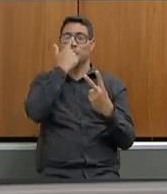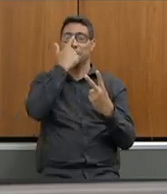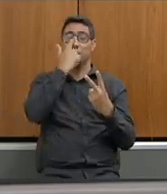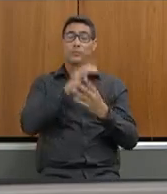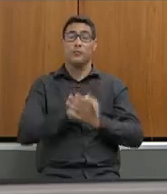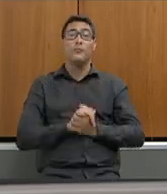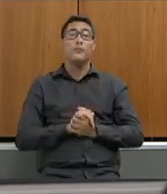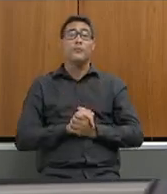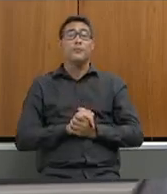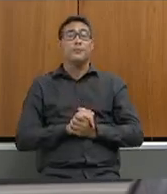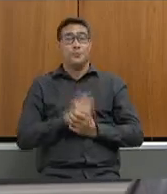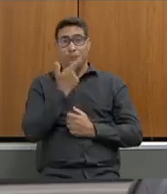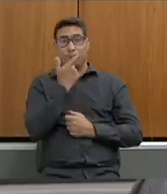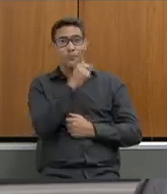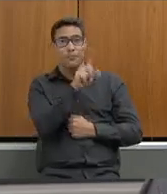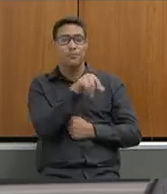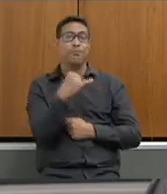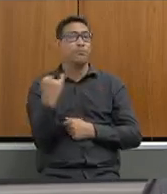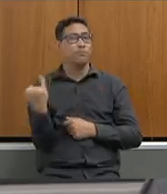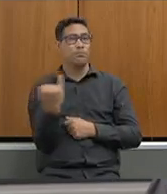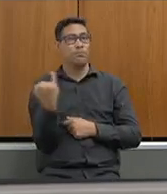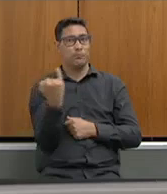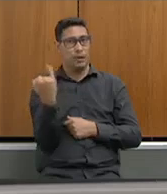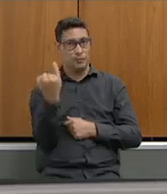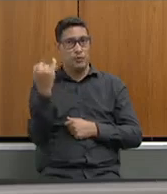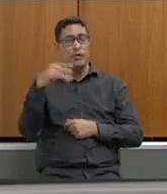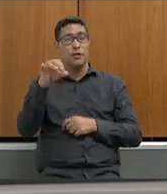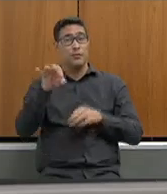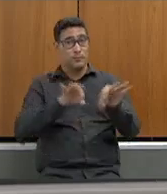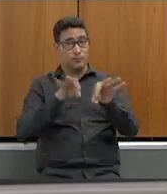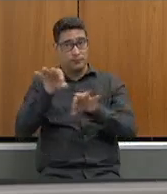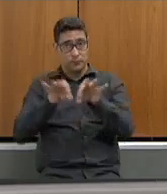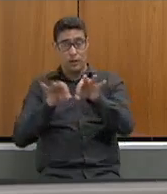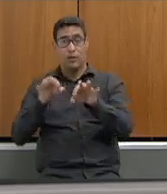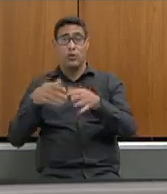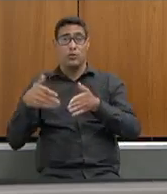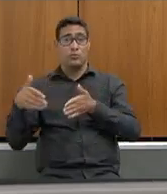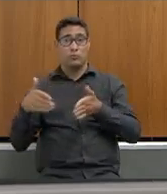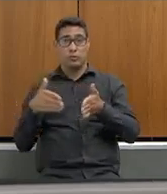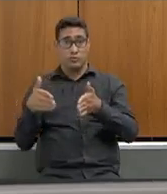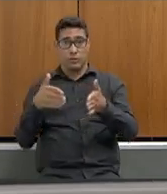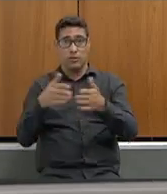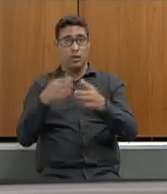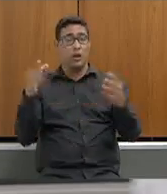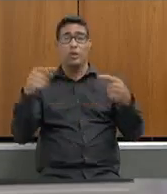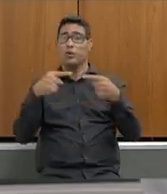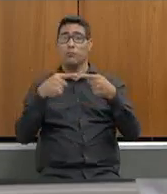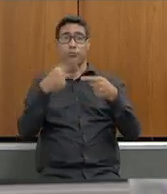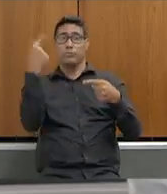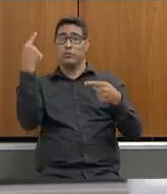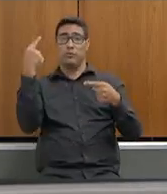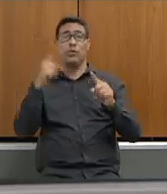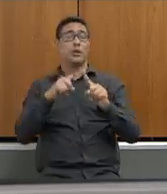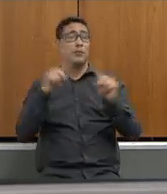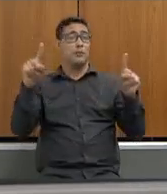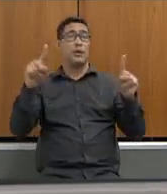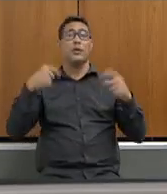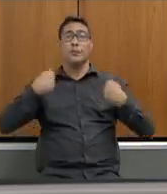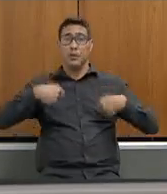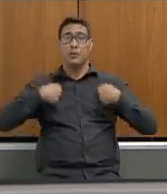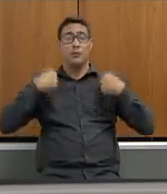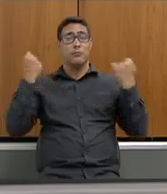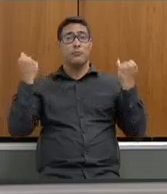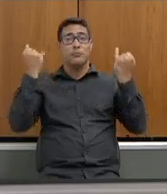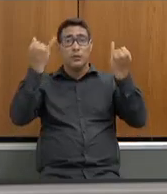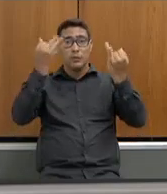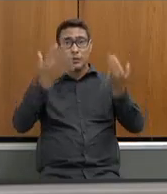o senhor diz que seria importante estar no plano de carreira eu não vou discordar do senhor 100% mas eu tenho que dizer para o senhor